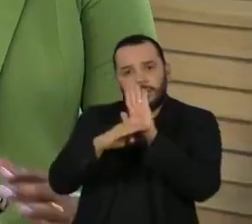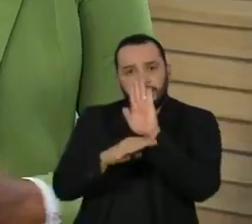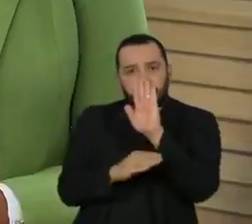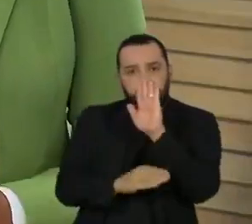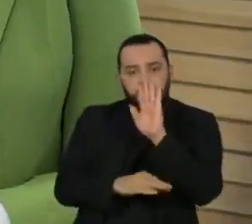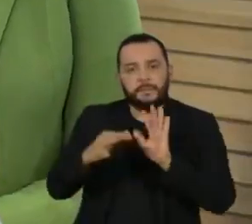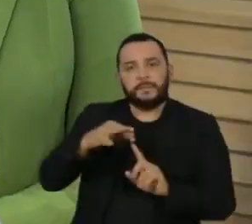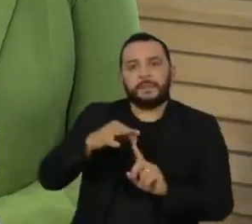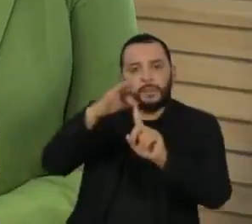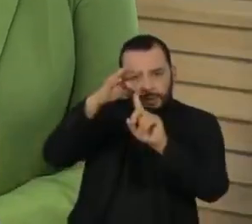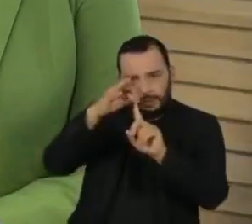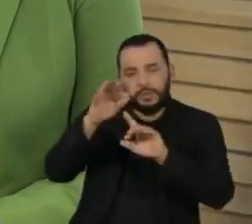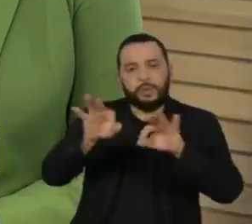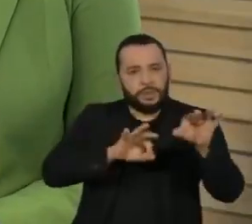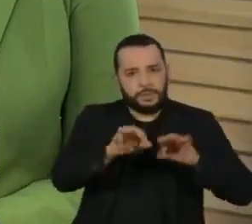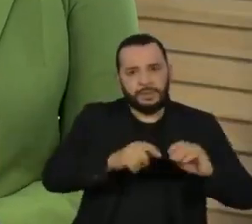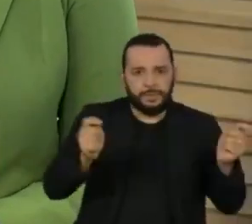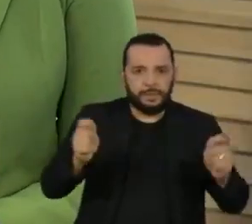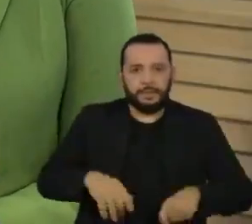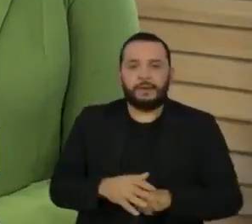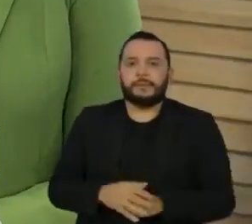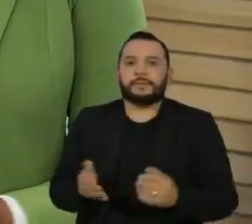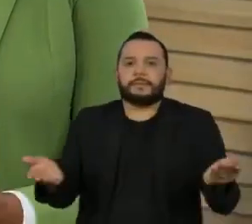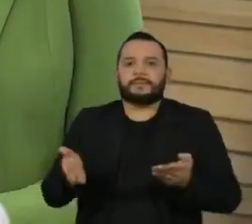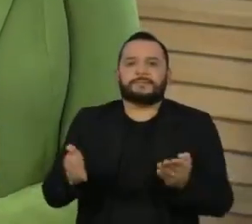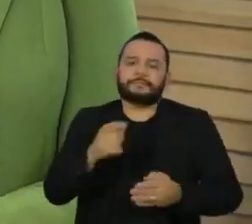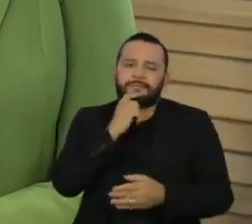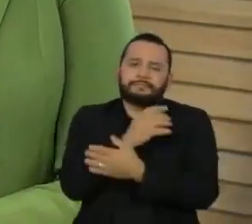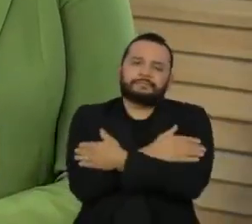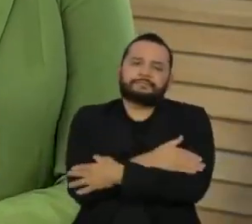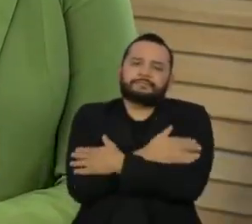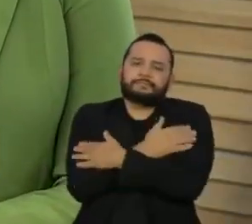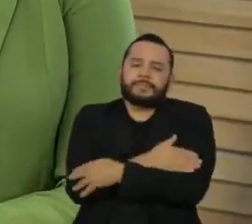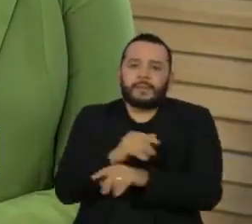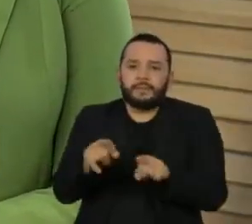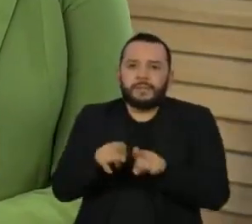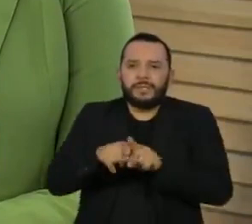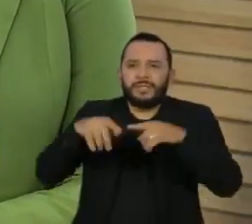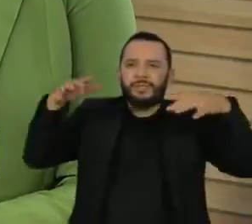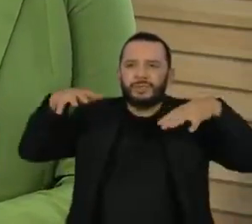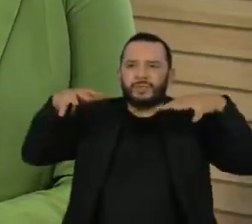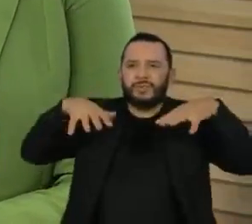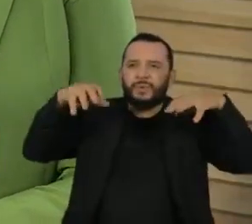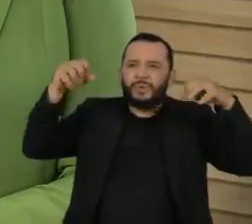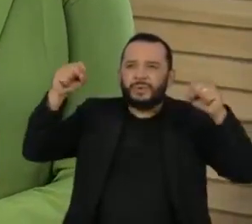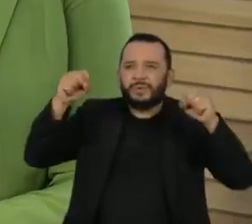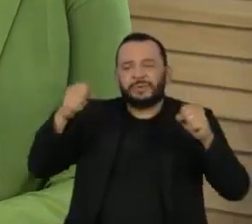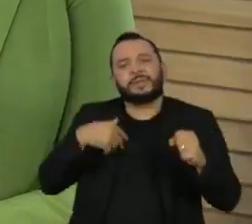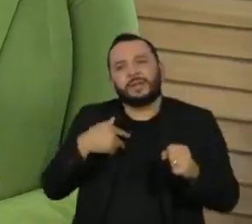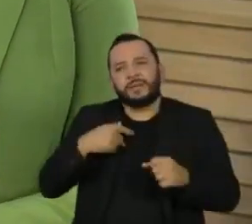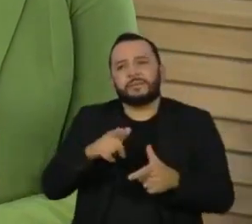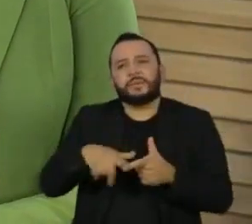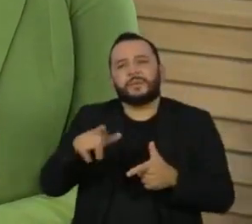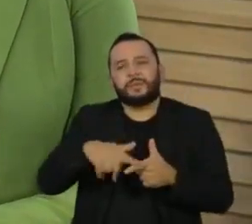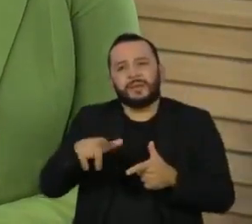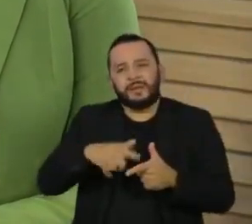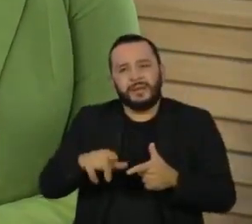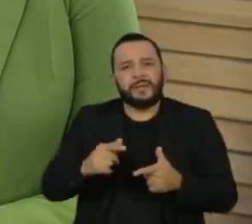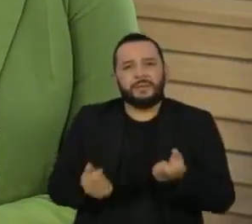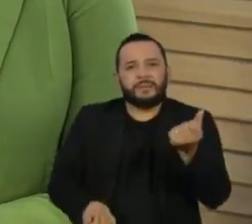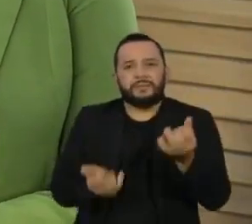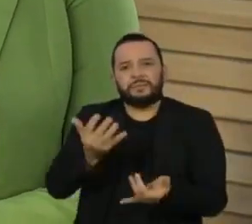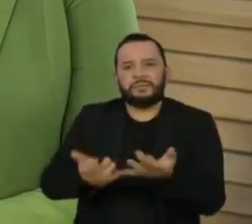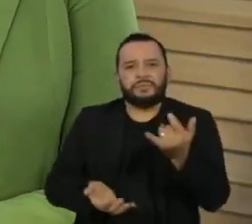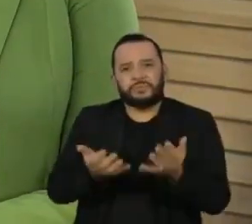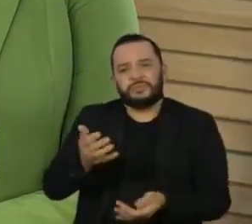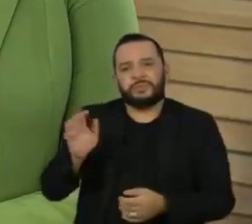Com a chegada do inverno e a diminuição das chuvas, começa a fase mais crítica de risco de incêndios no estado